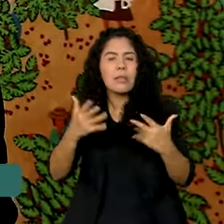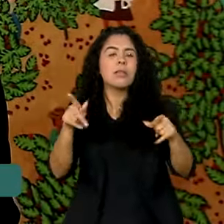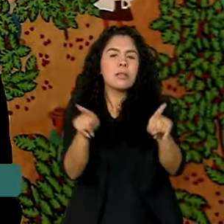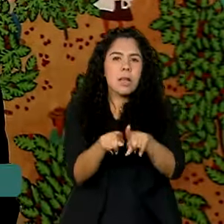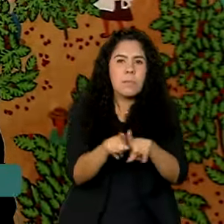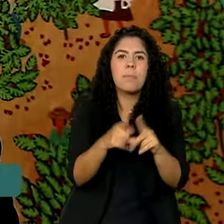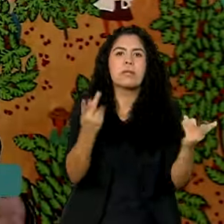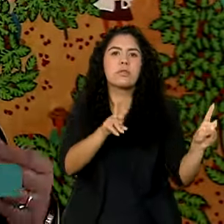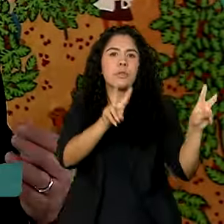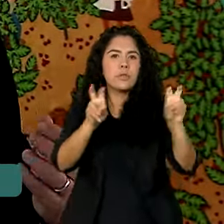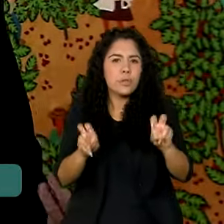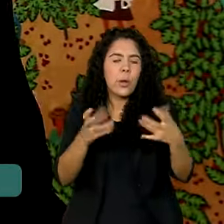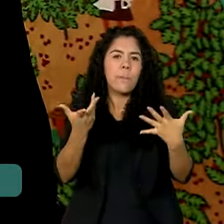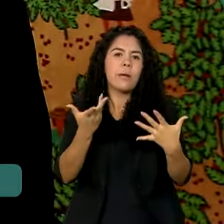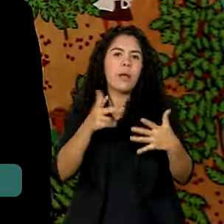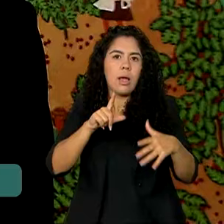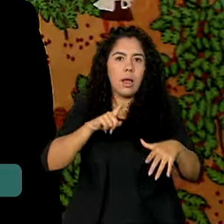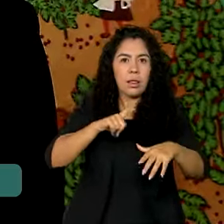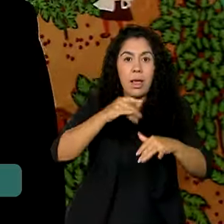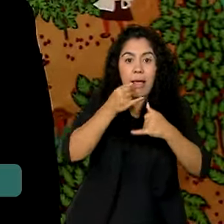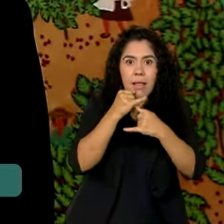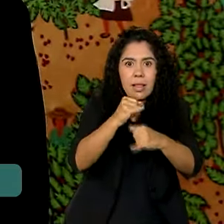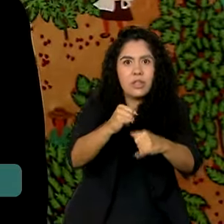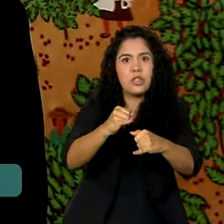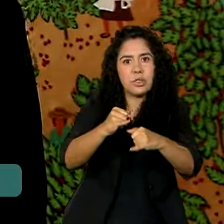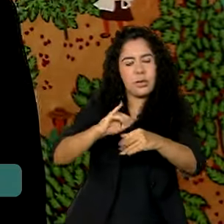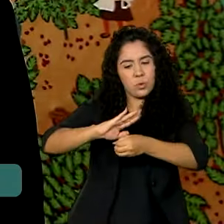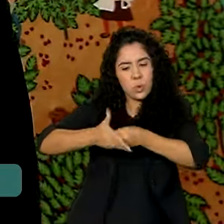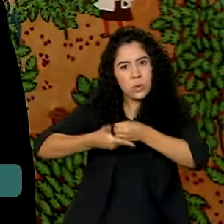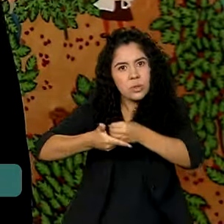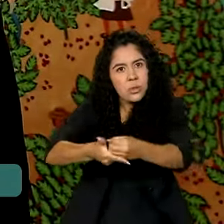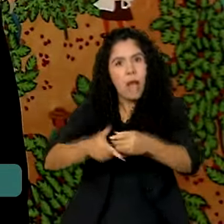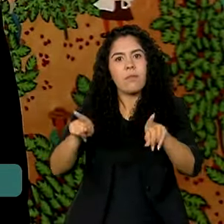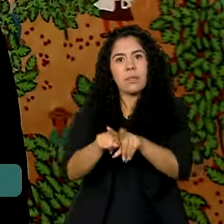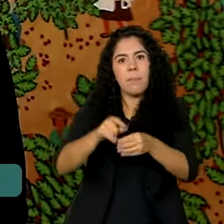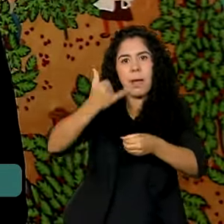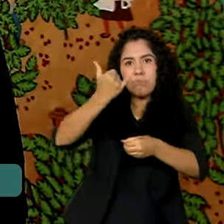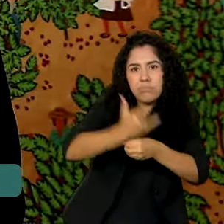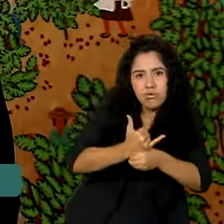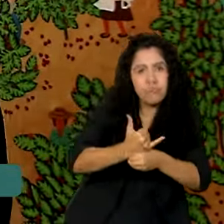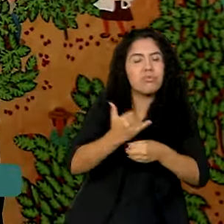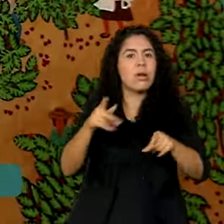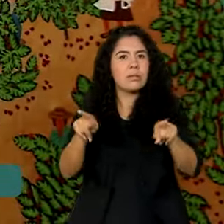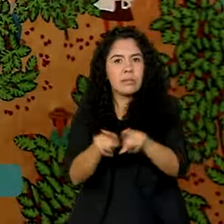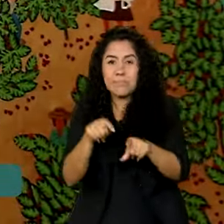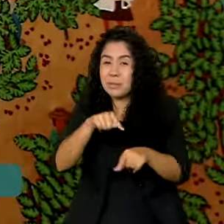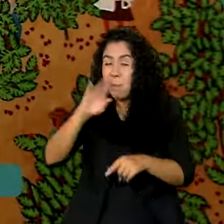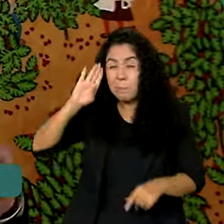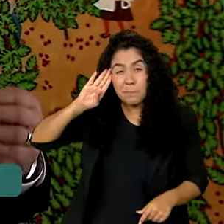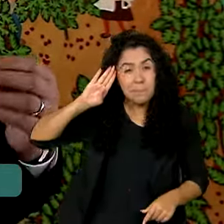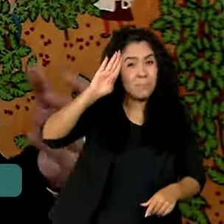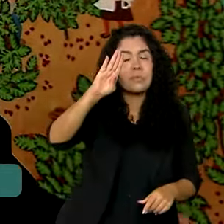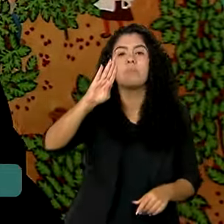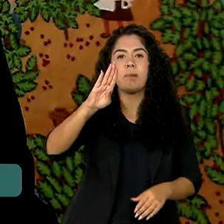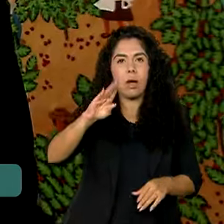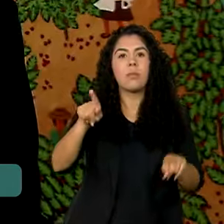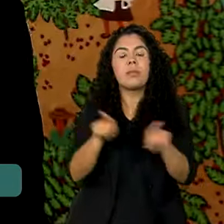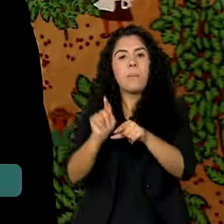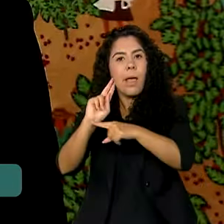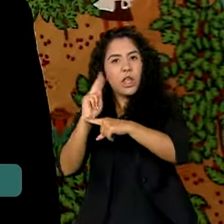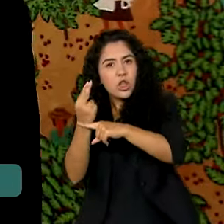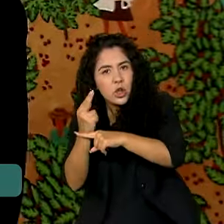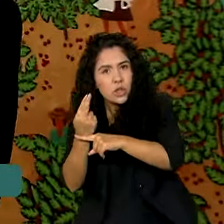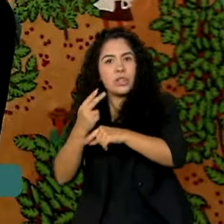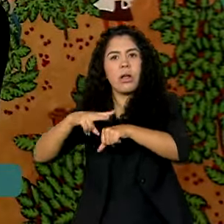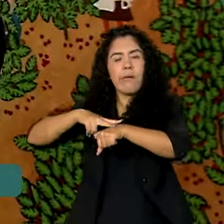geração de energias renováveis, o biodiesel tem um papel-chave nisso, o hidrogênio